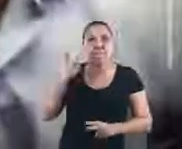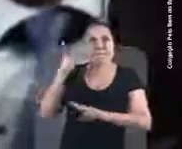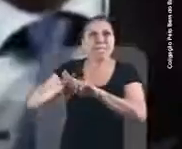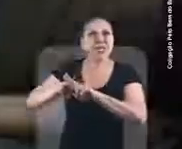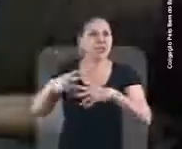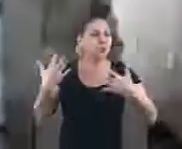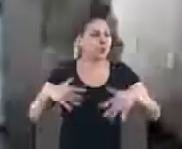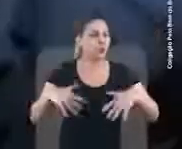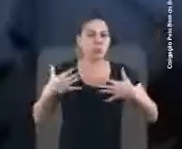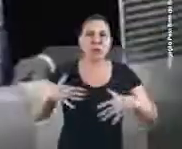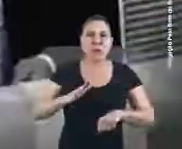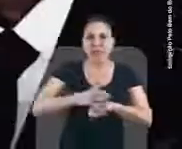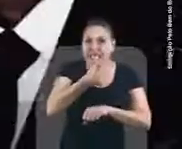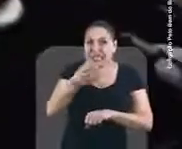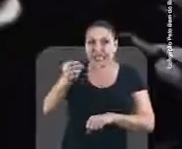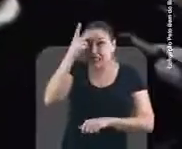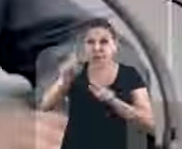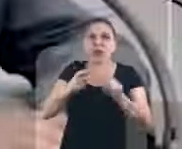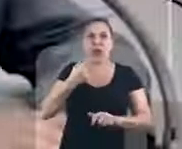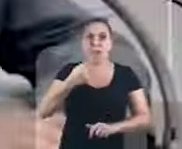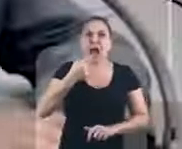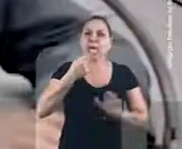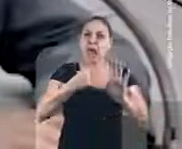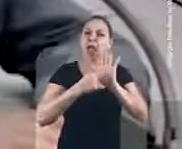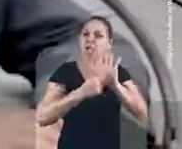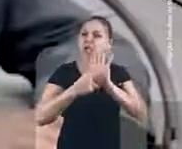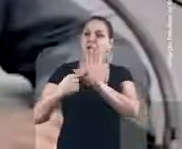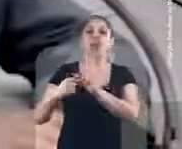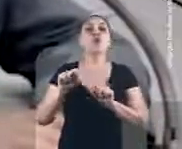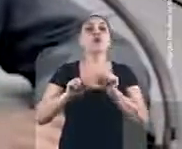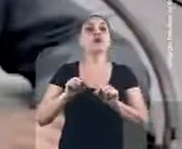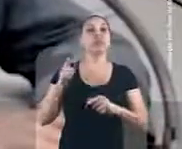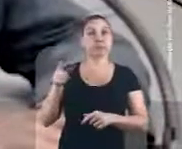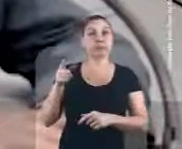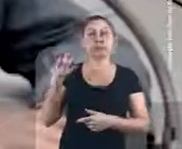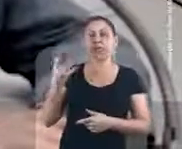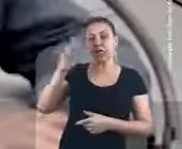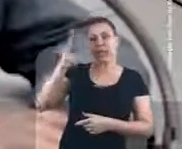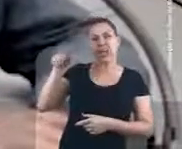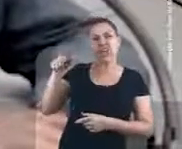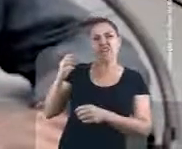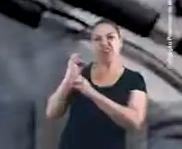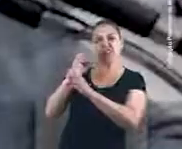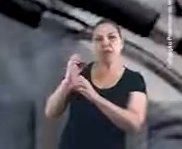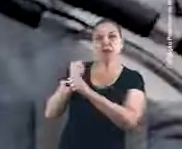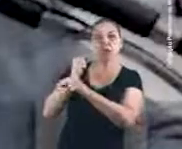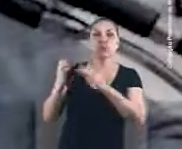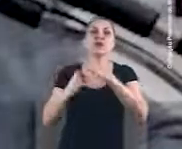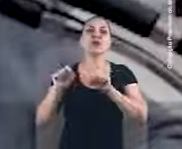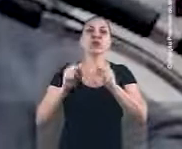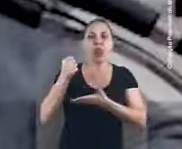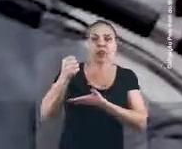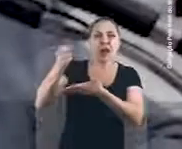Foram mais de 60 delações no processo. O doutor Emílio Lebrecht fez uma espécie de pacto de sangue com o presidente Lula. Ele levou